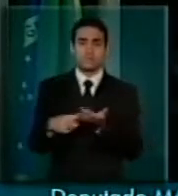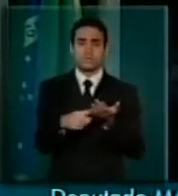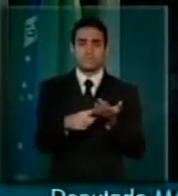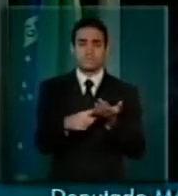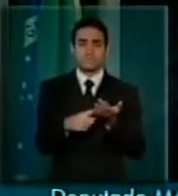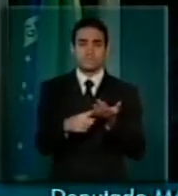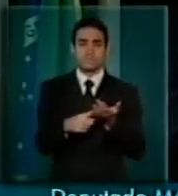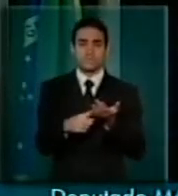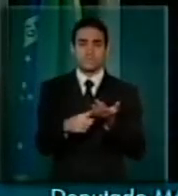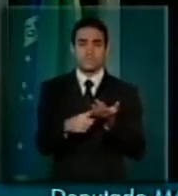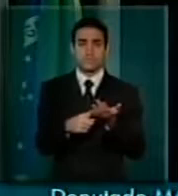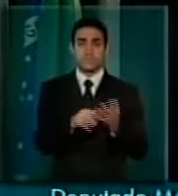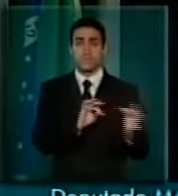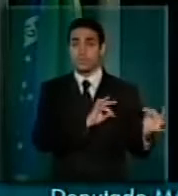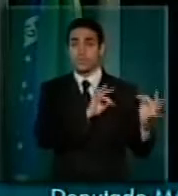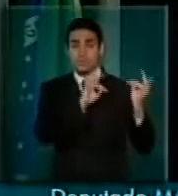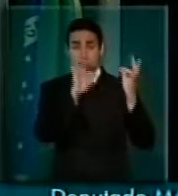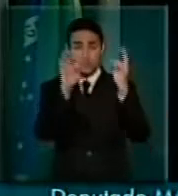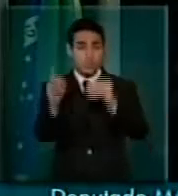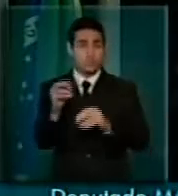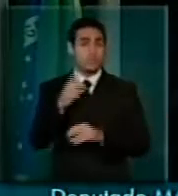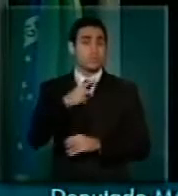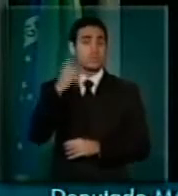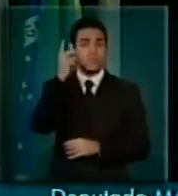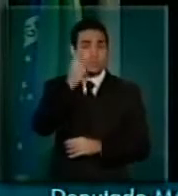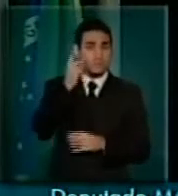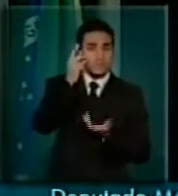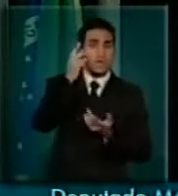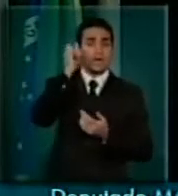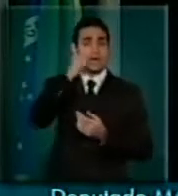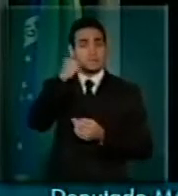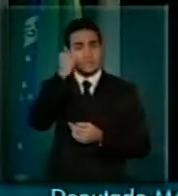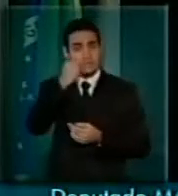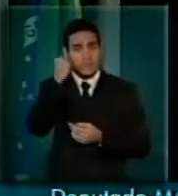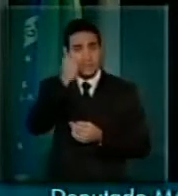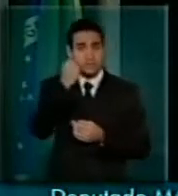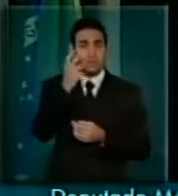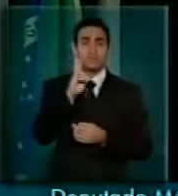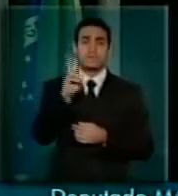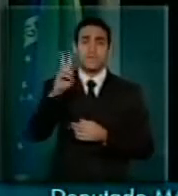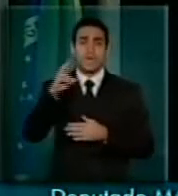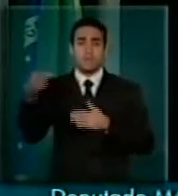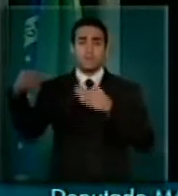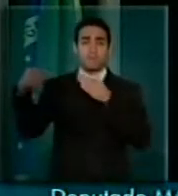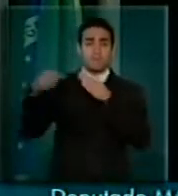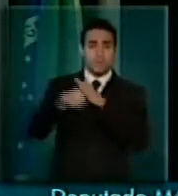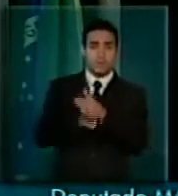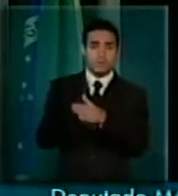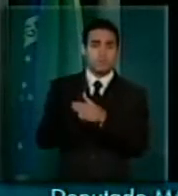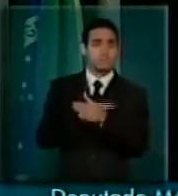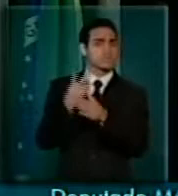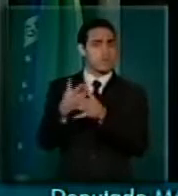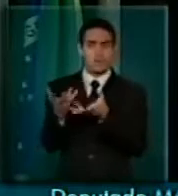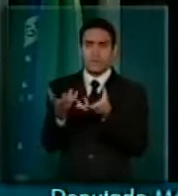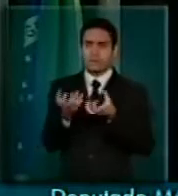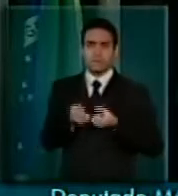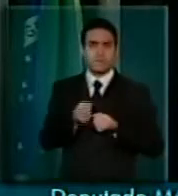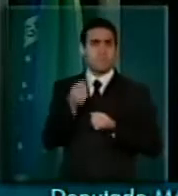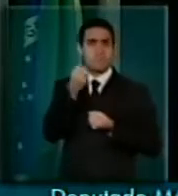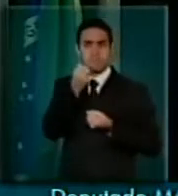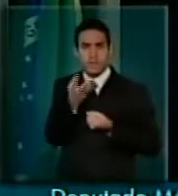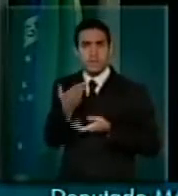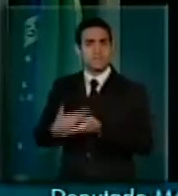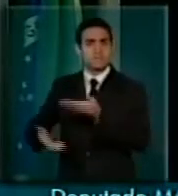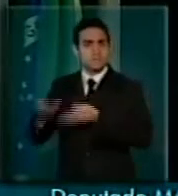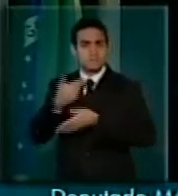parlamentar sequer que tenha nos procurado e que não tenha sido recebido. E